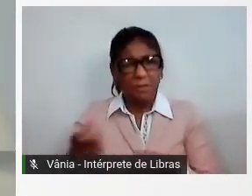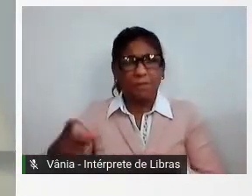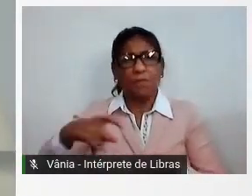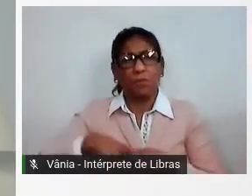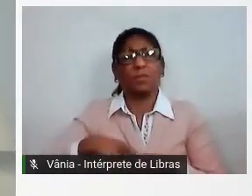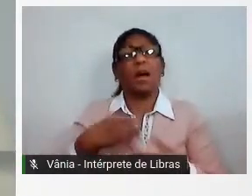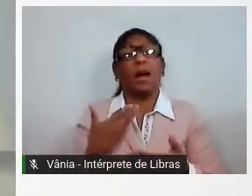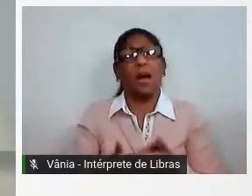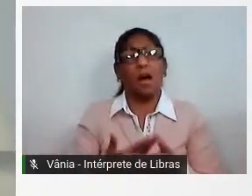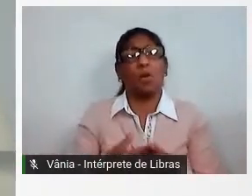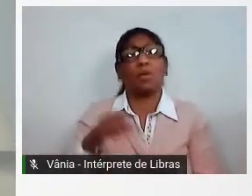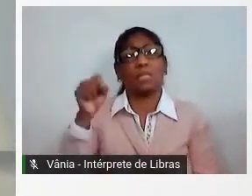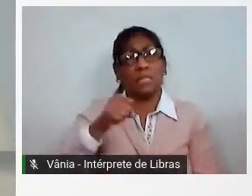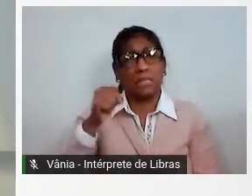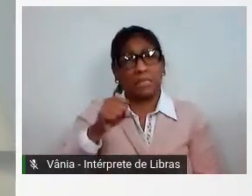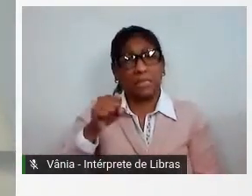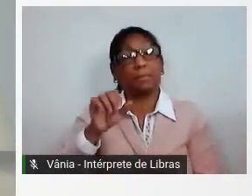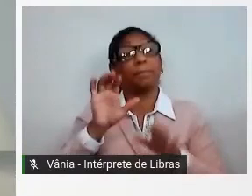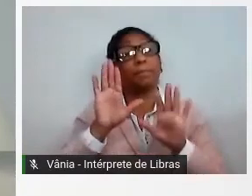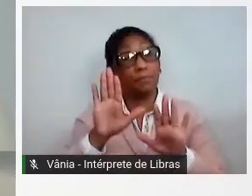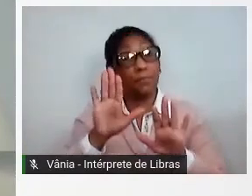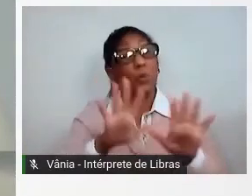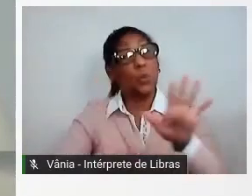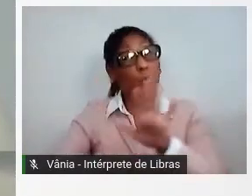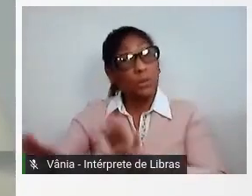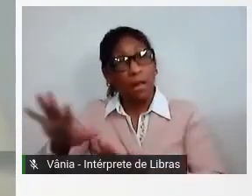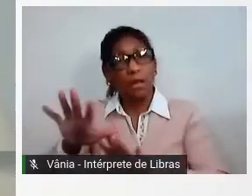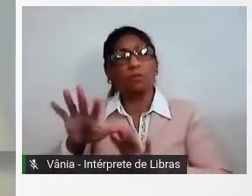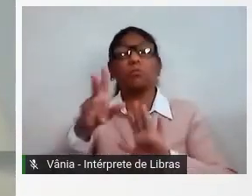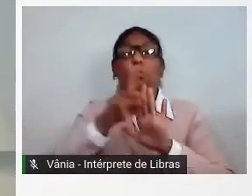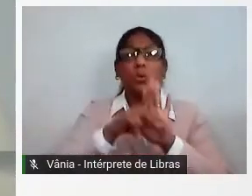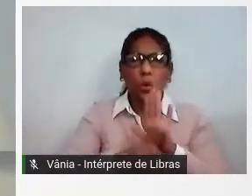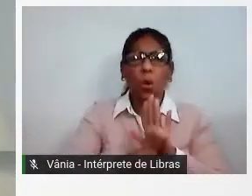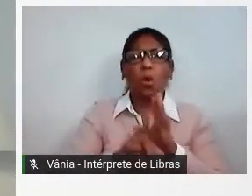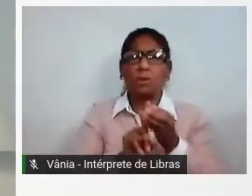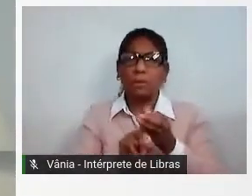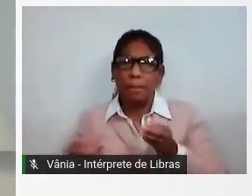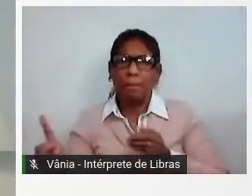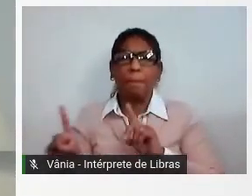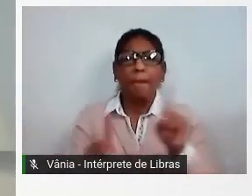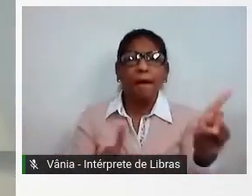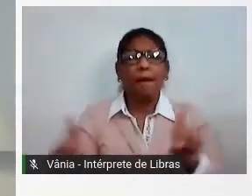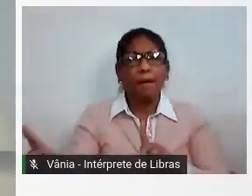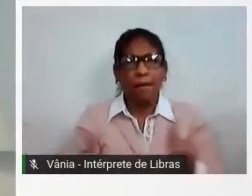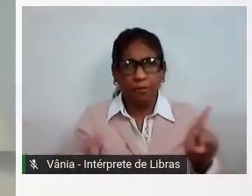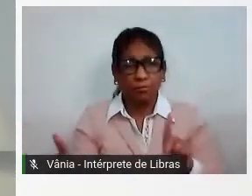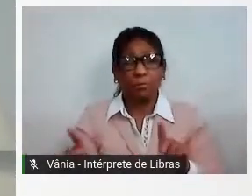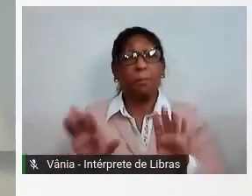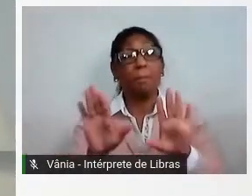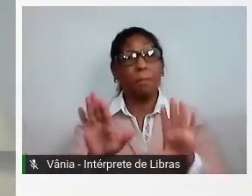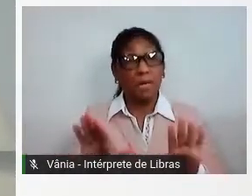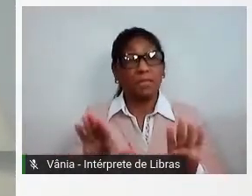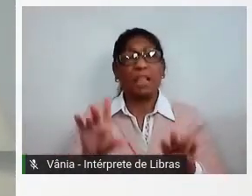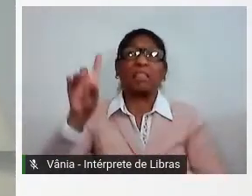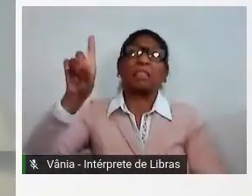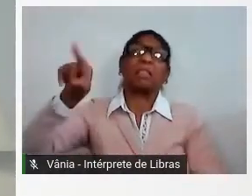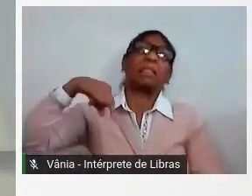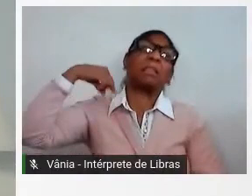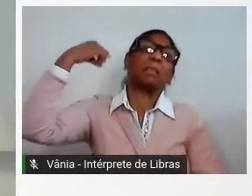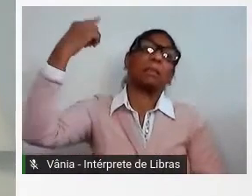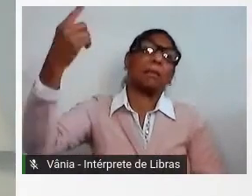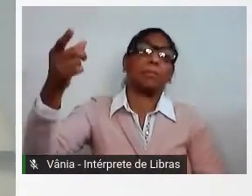às aulas com cuidado, com protocolo, com distanciamento, mas não abrimos mão de que a educação seja uma